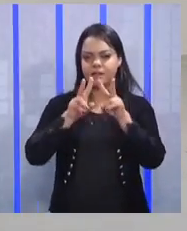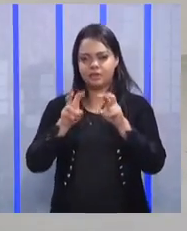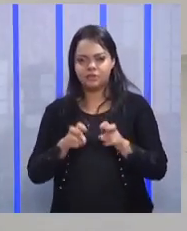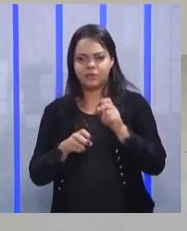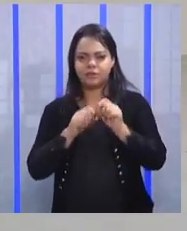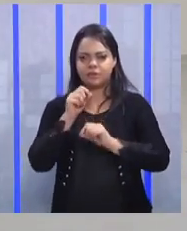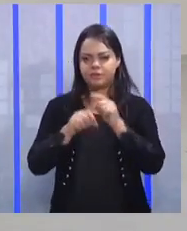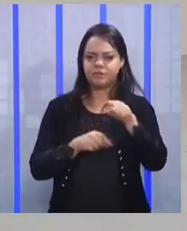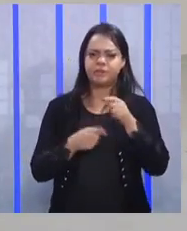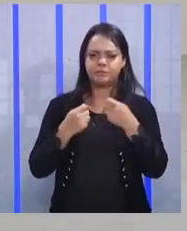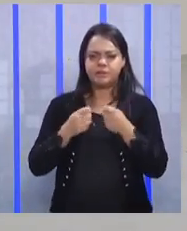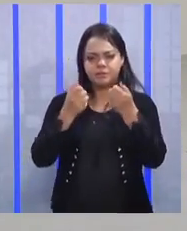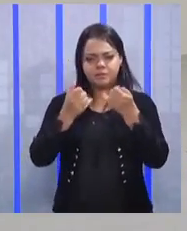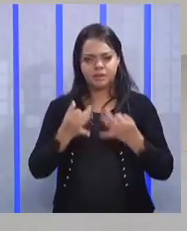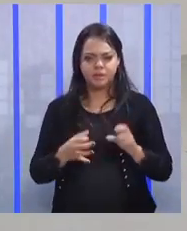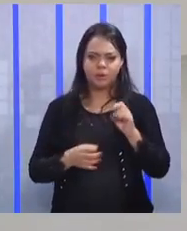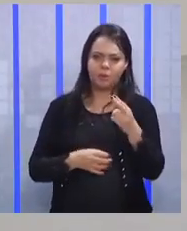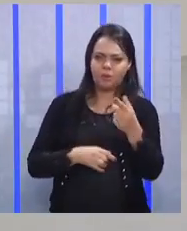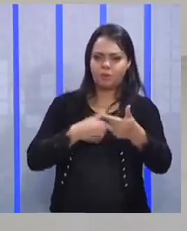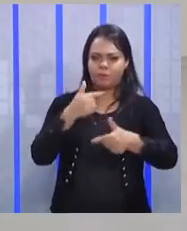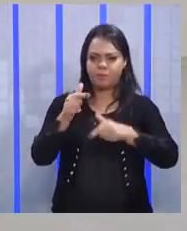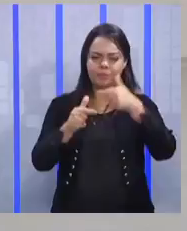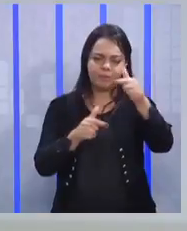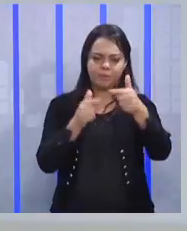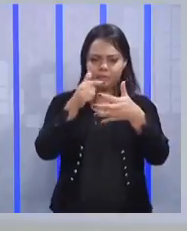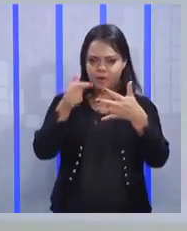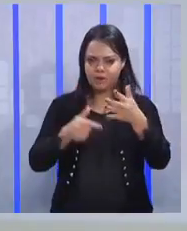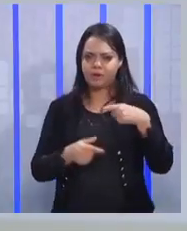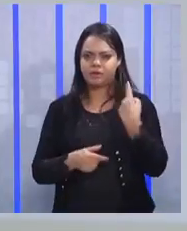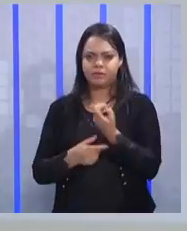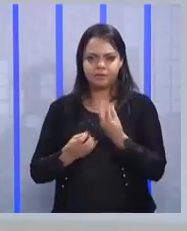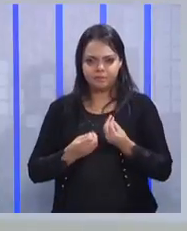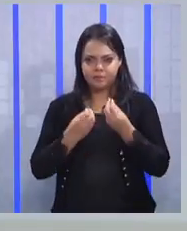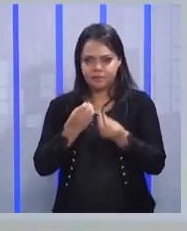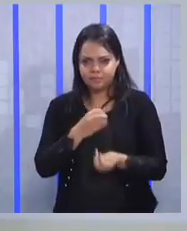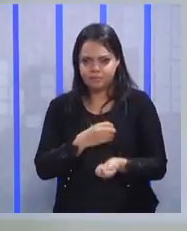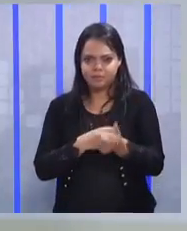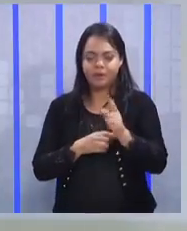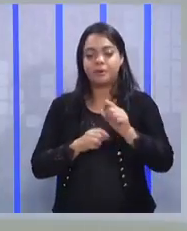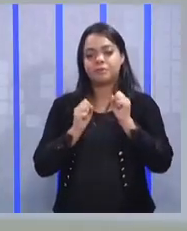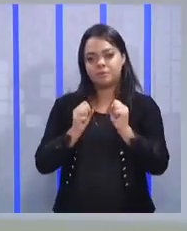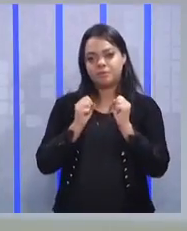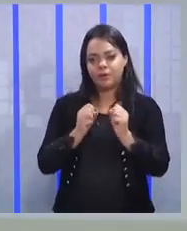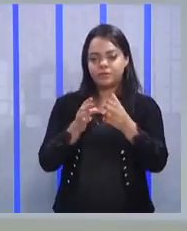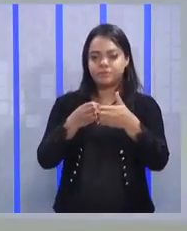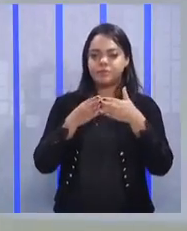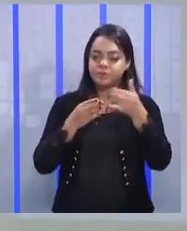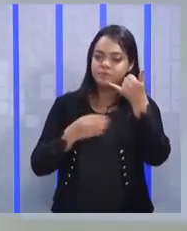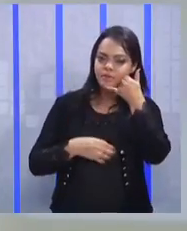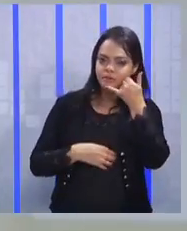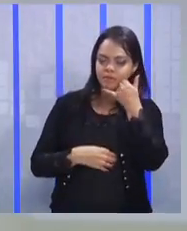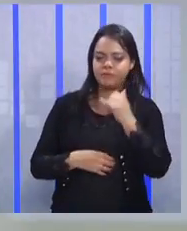explicações, outras por menores, ficaremos satisfeitos em fornecer esses detalhes adicionais que podem ser solicitados por telefone.